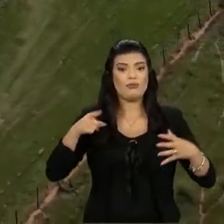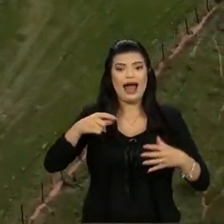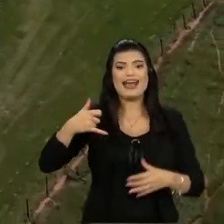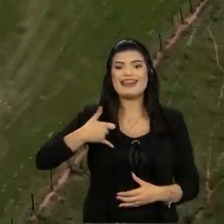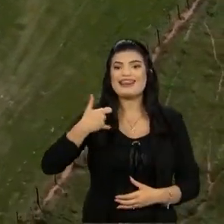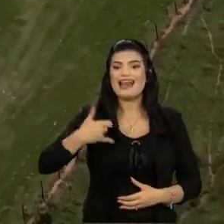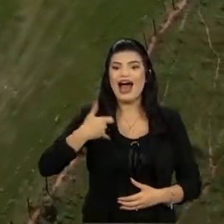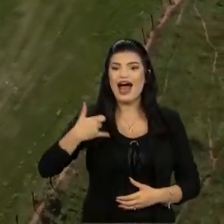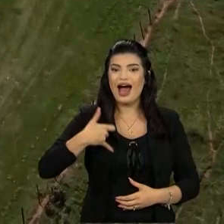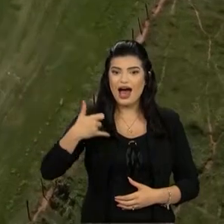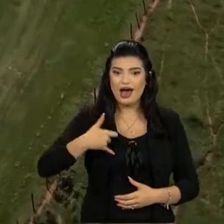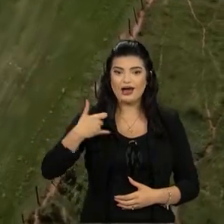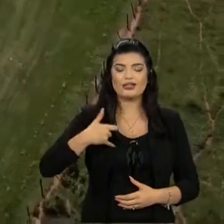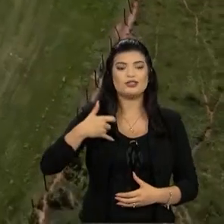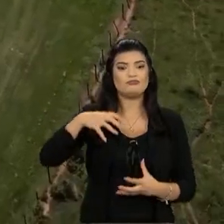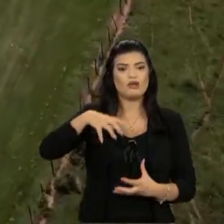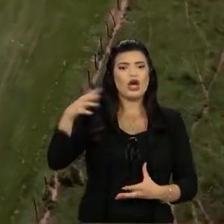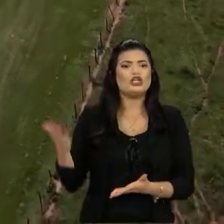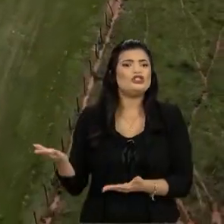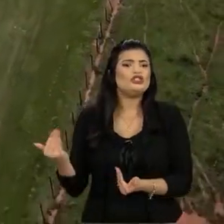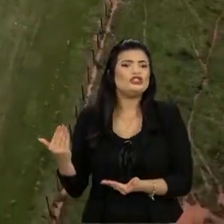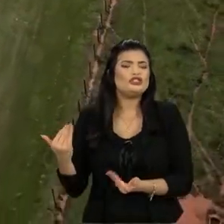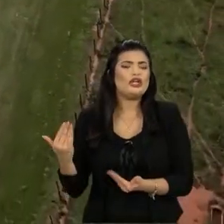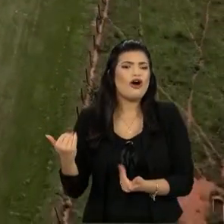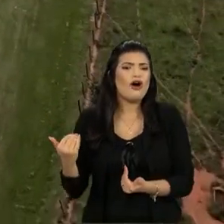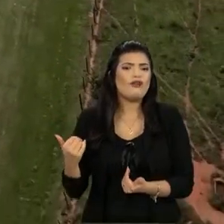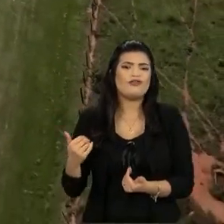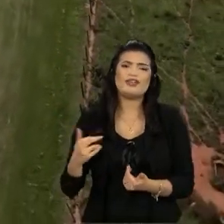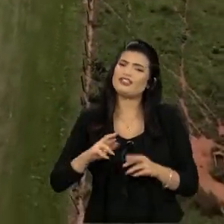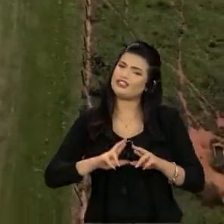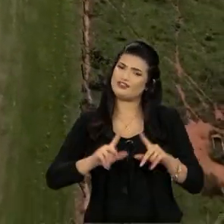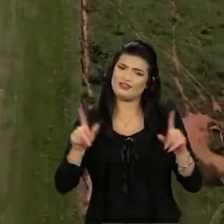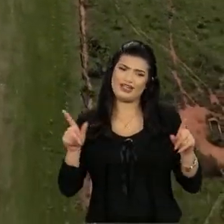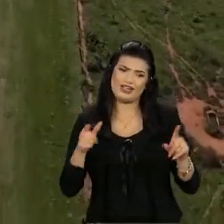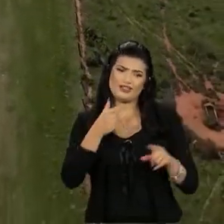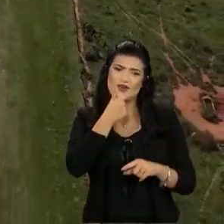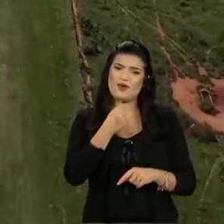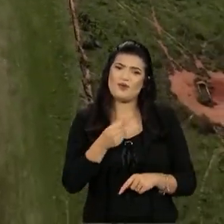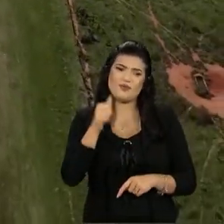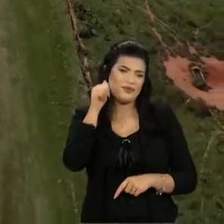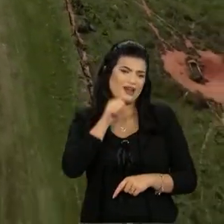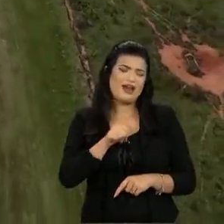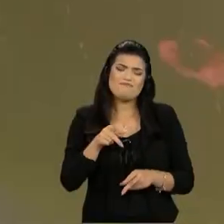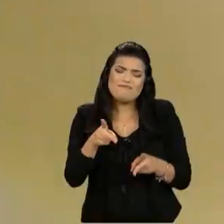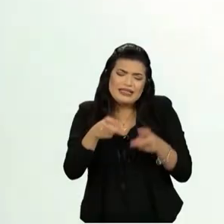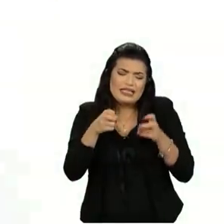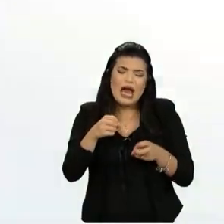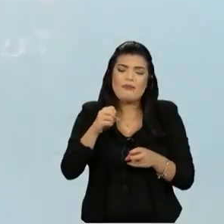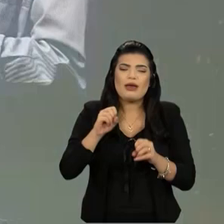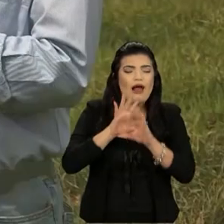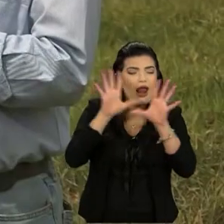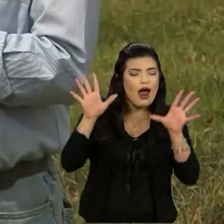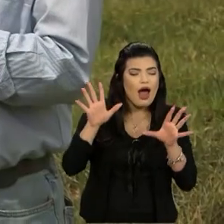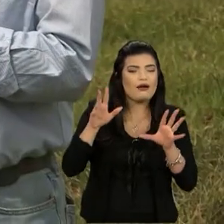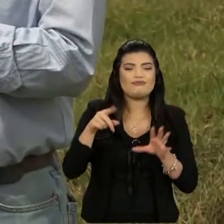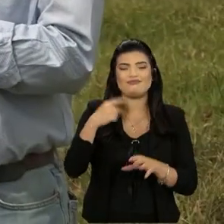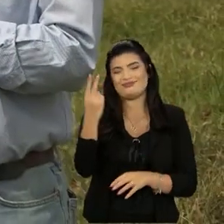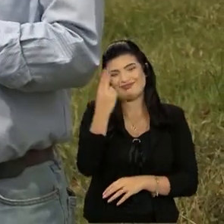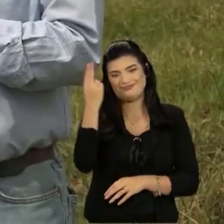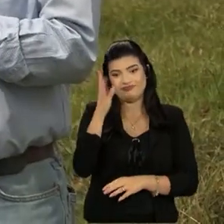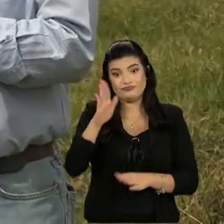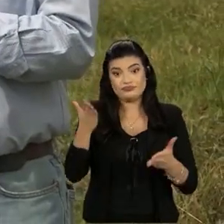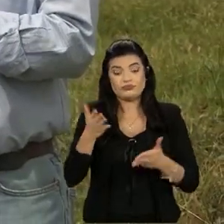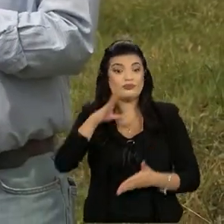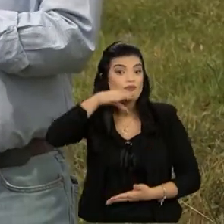idade. Porque quando eles são jovens, as diferenças hormonais de macho e fêmea são menores. Agora, que esses,